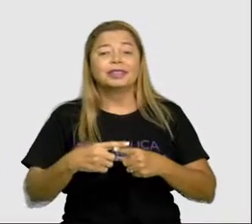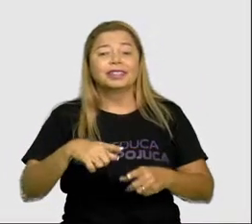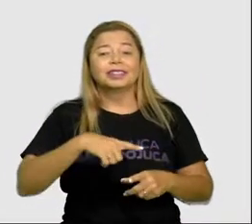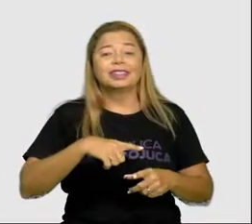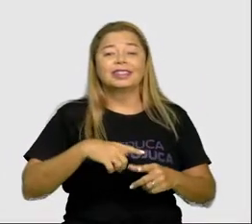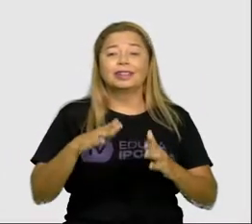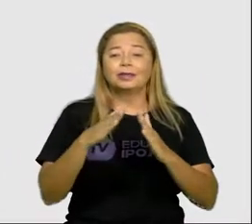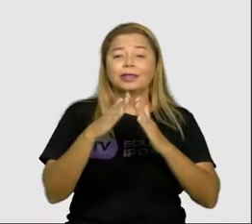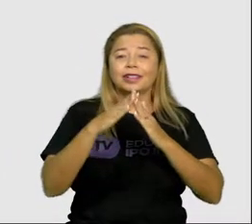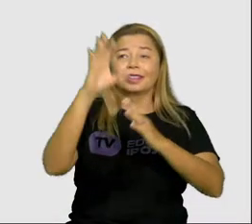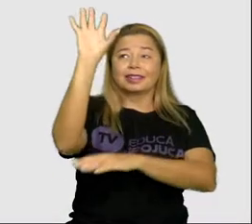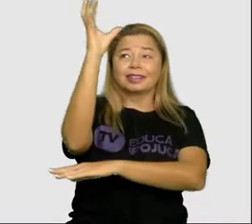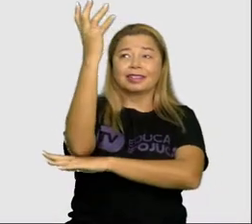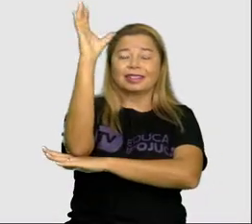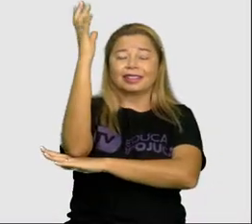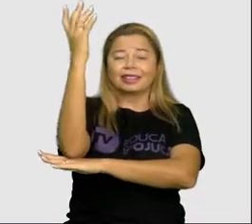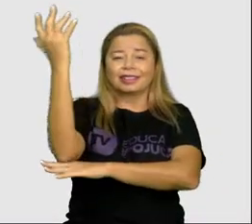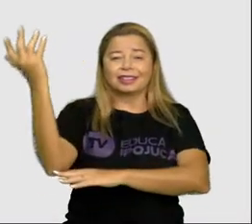brincar.